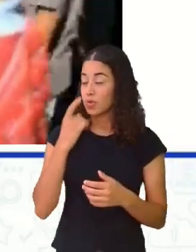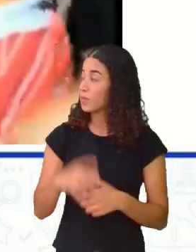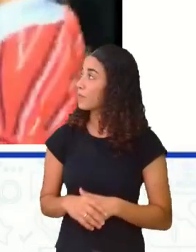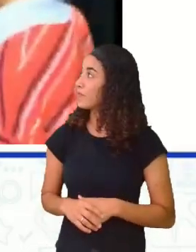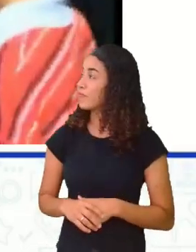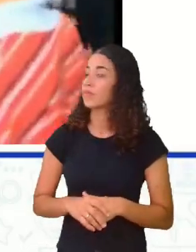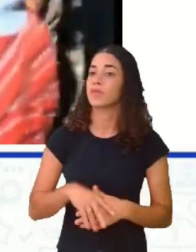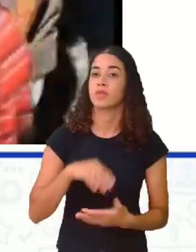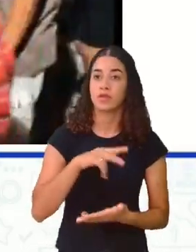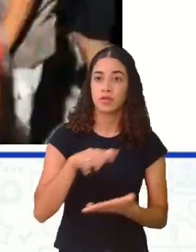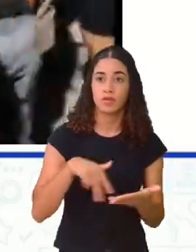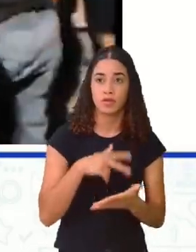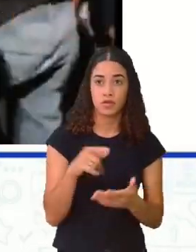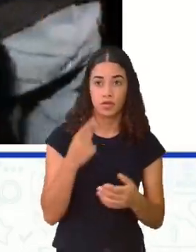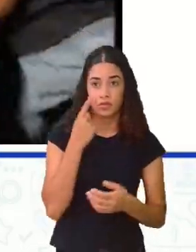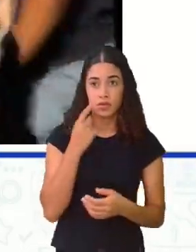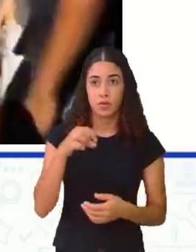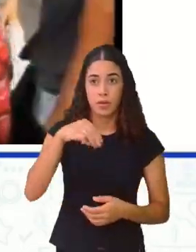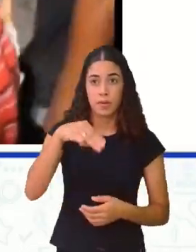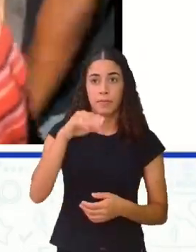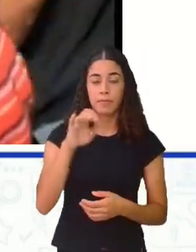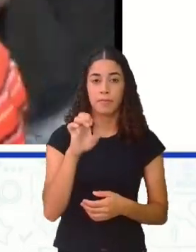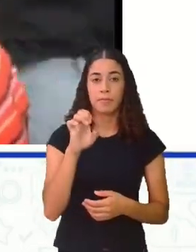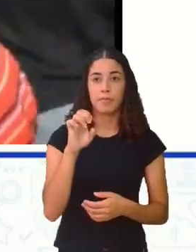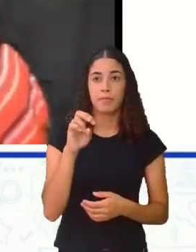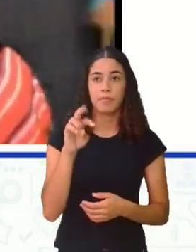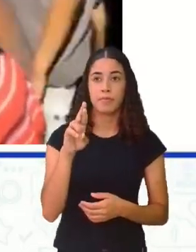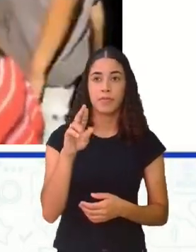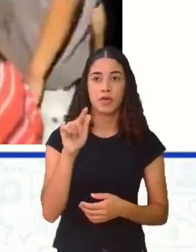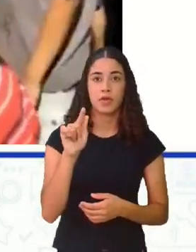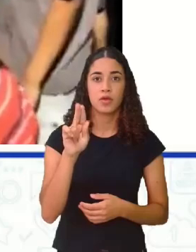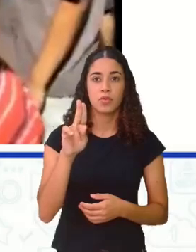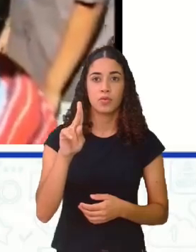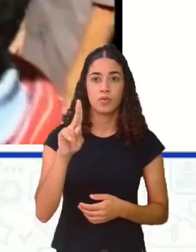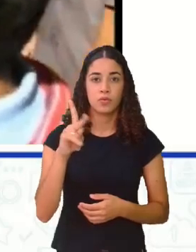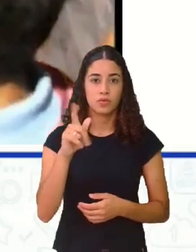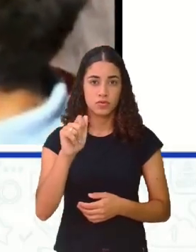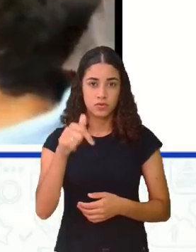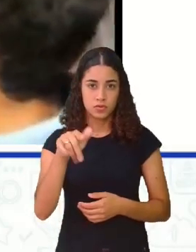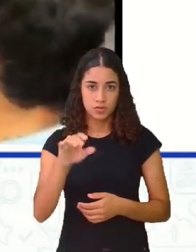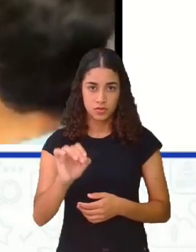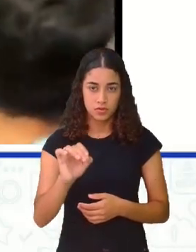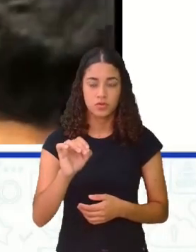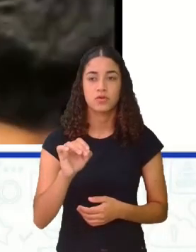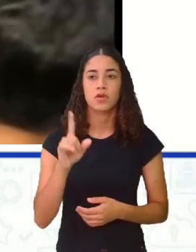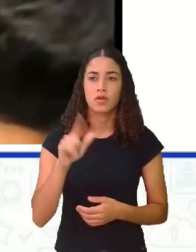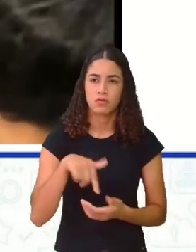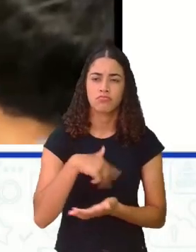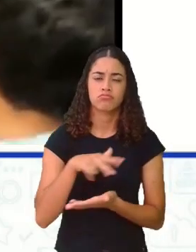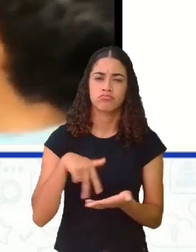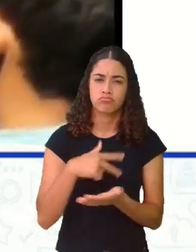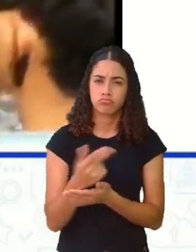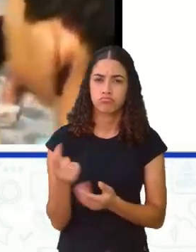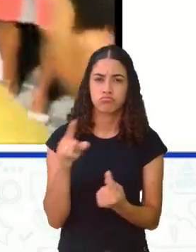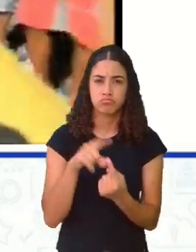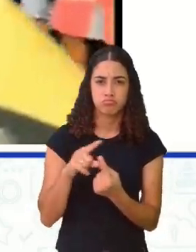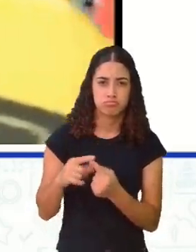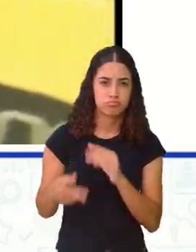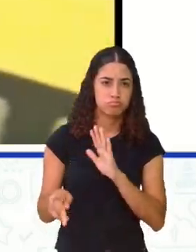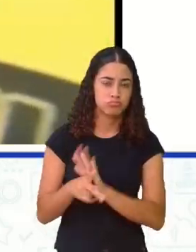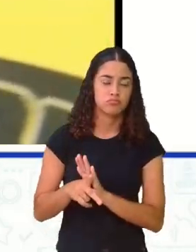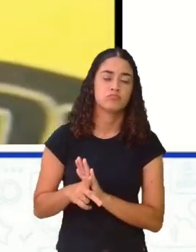dança, que é o mergulhão. O mergulhão é uma dança típica